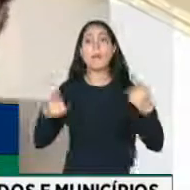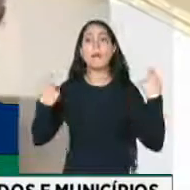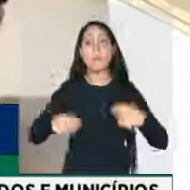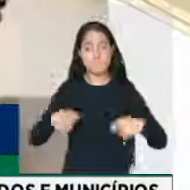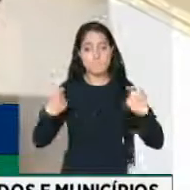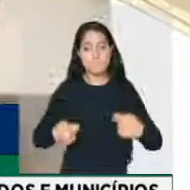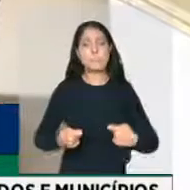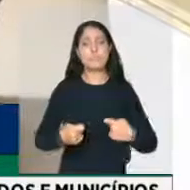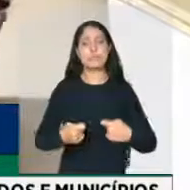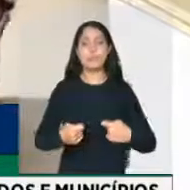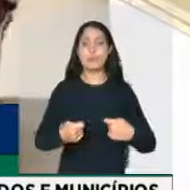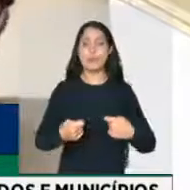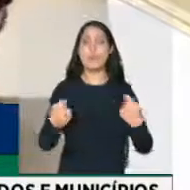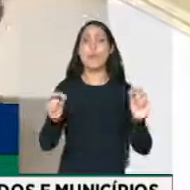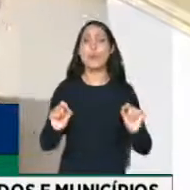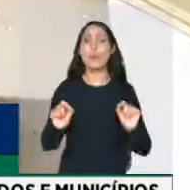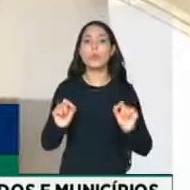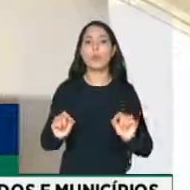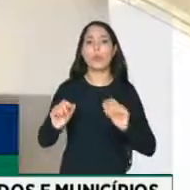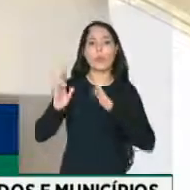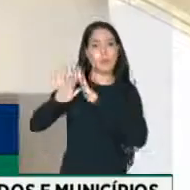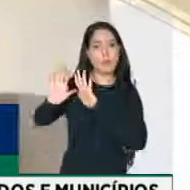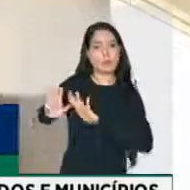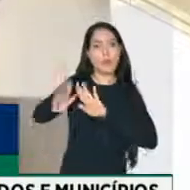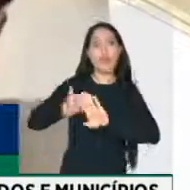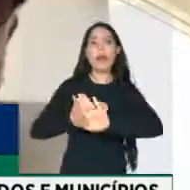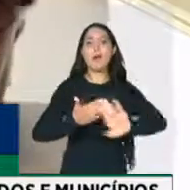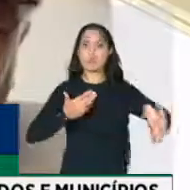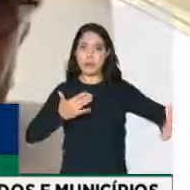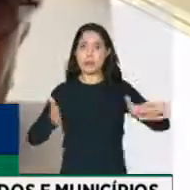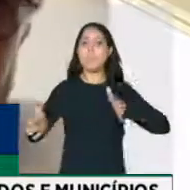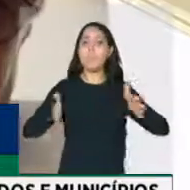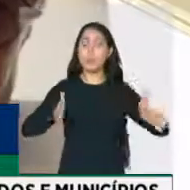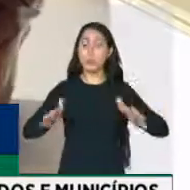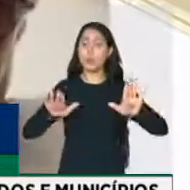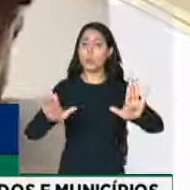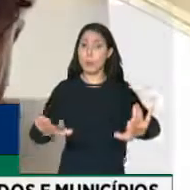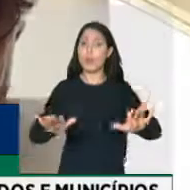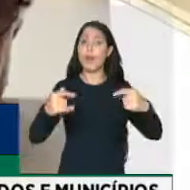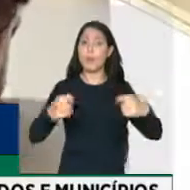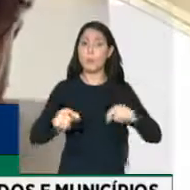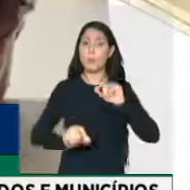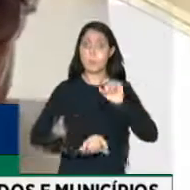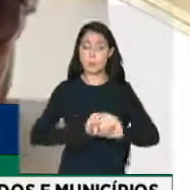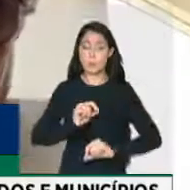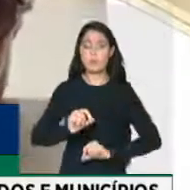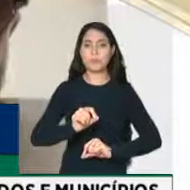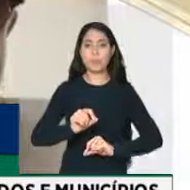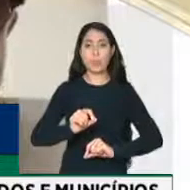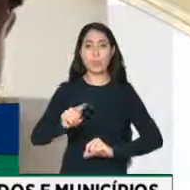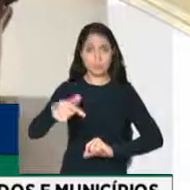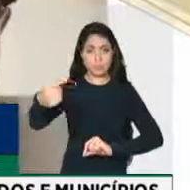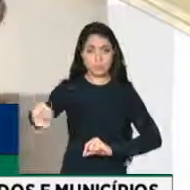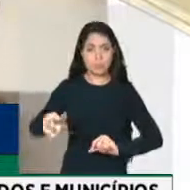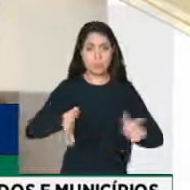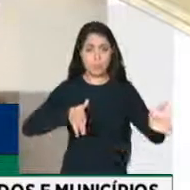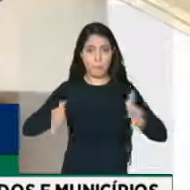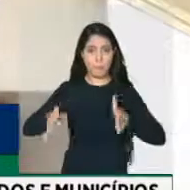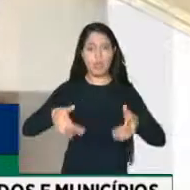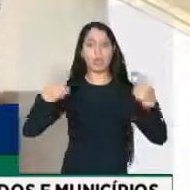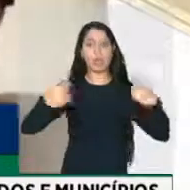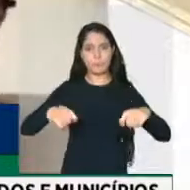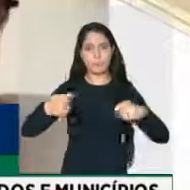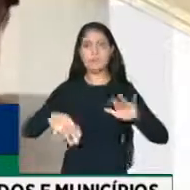de afastamento social, mas que é importante também que os atuais mandatos sejam mantidos conforme